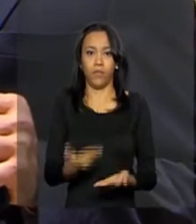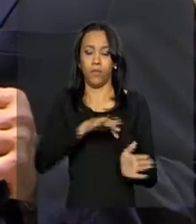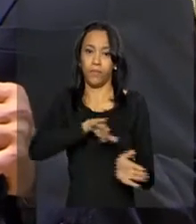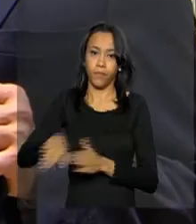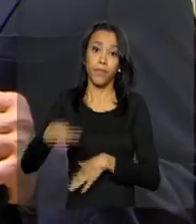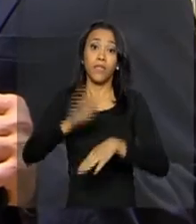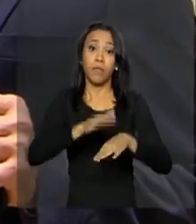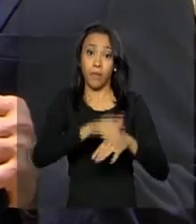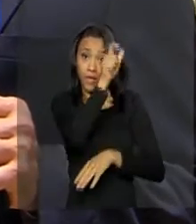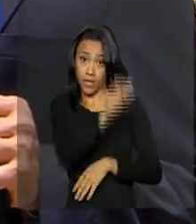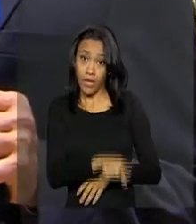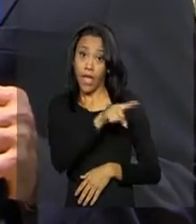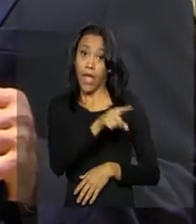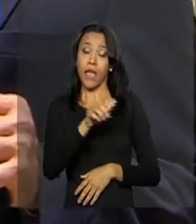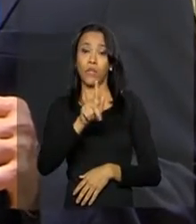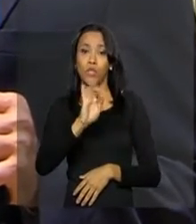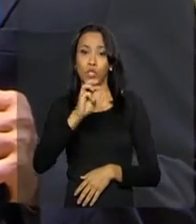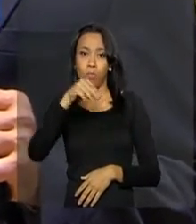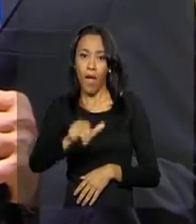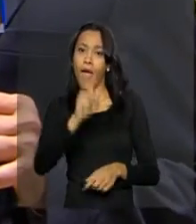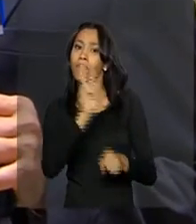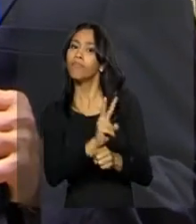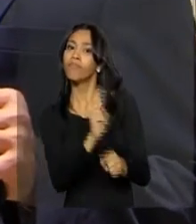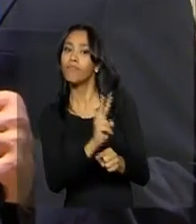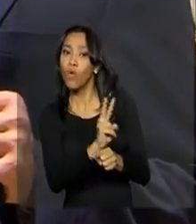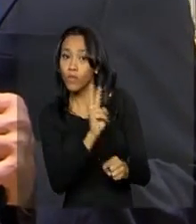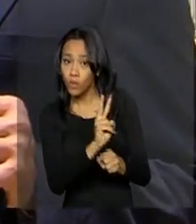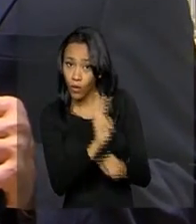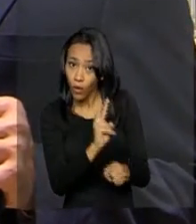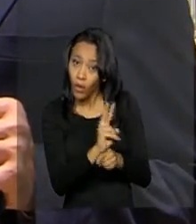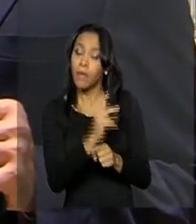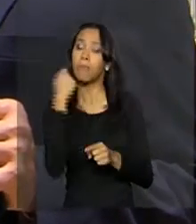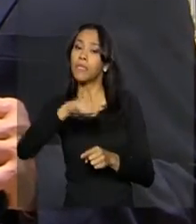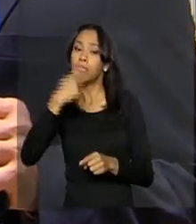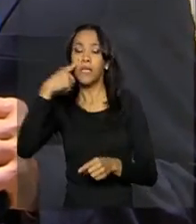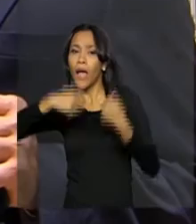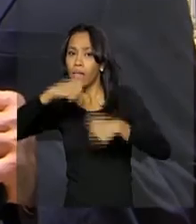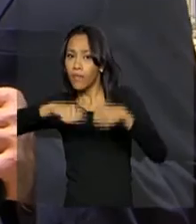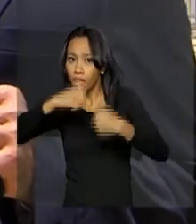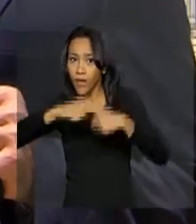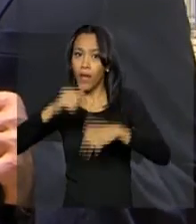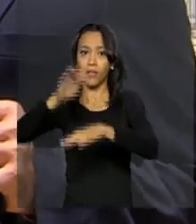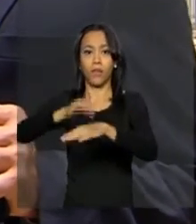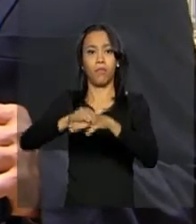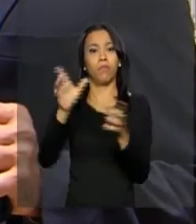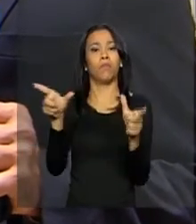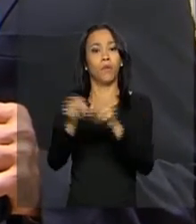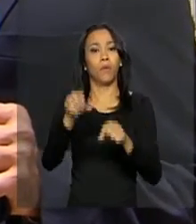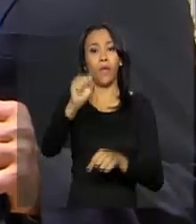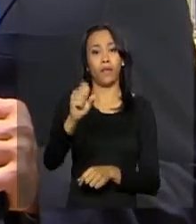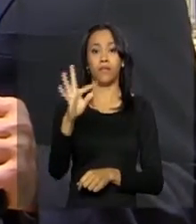Gilmar Mendes é liminar, ou seja, provisória, e ainda precisa ser analisada pelo plenário do Supremo Tribunal Federal.